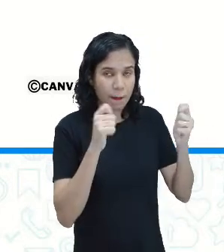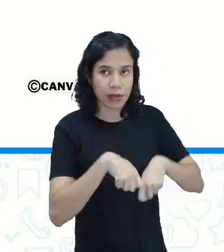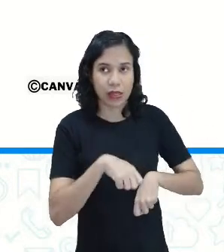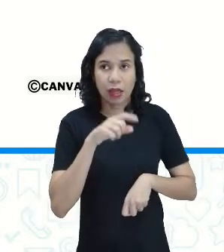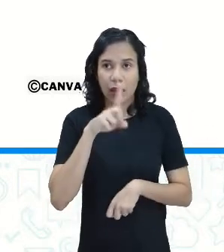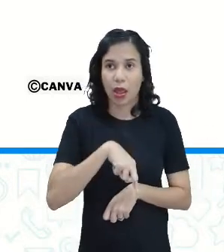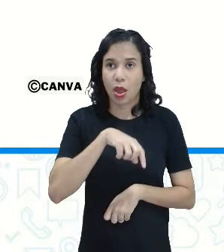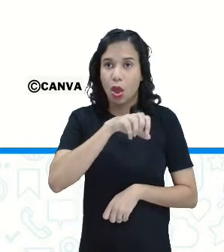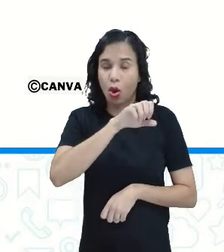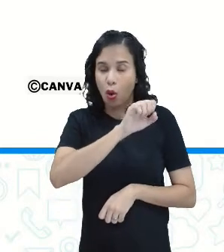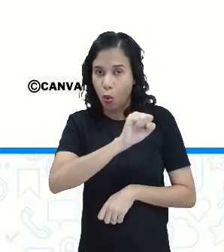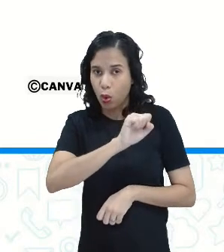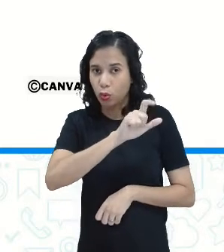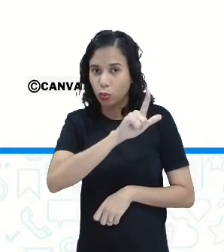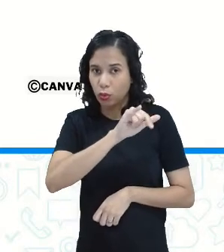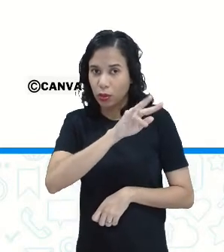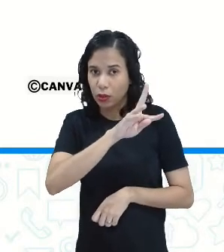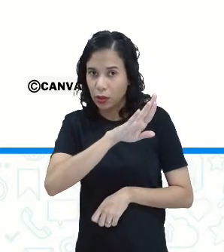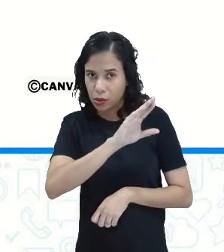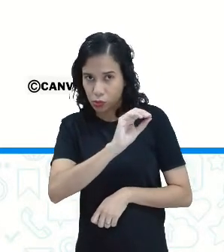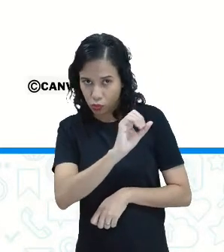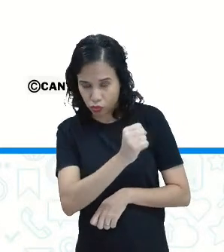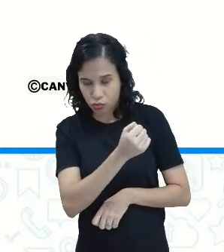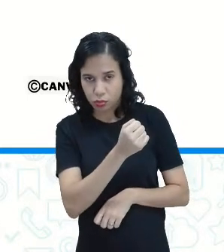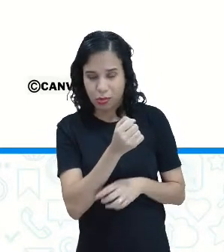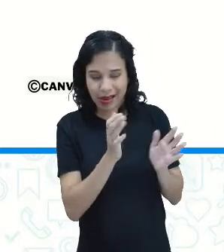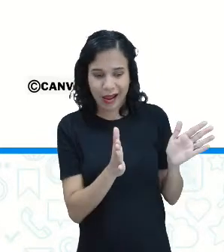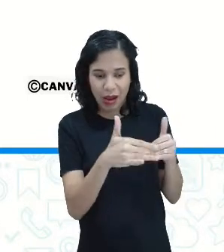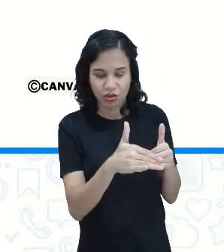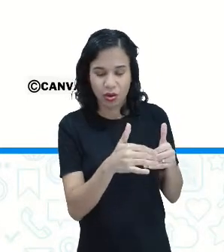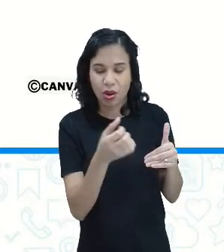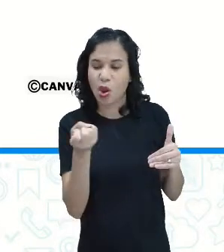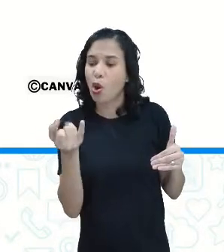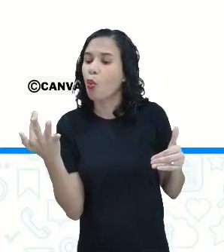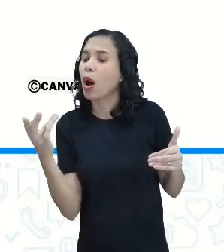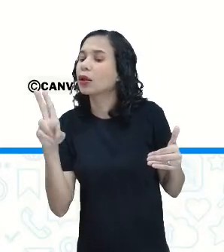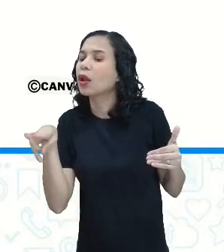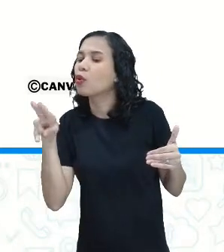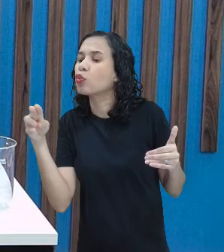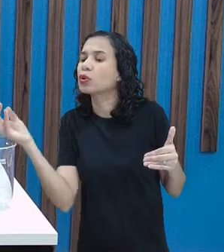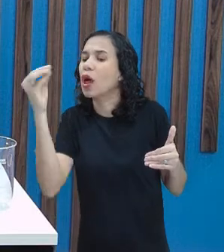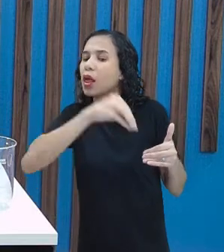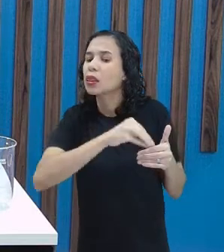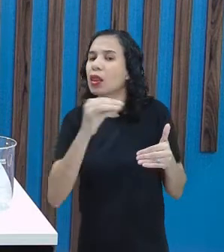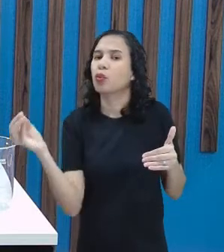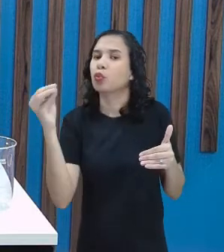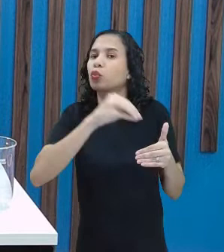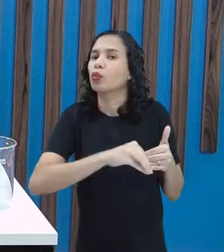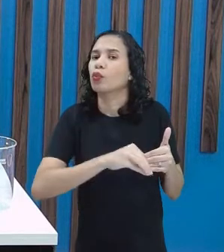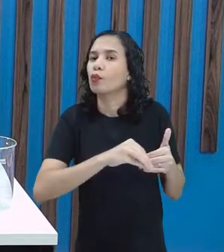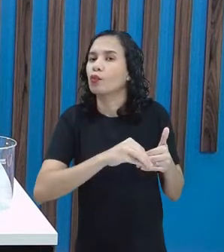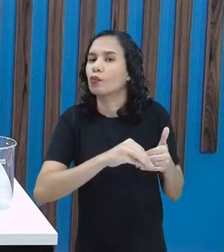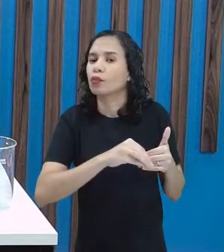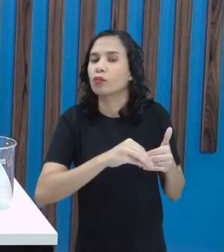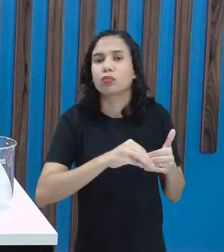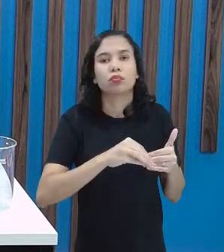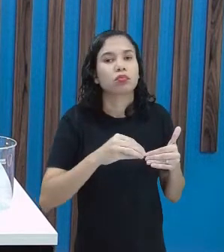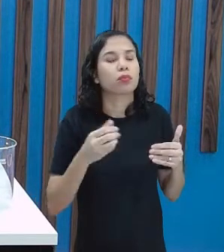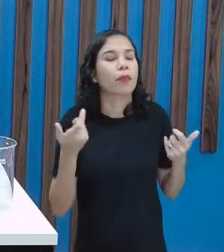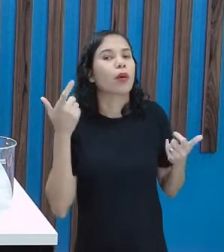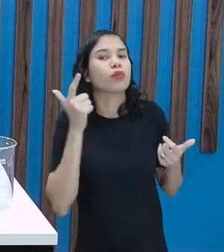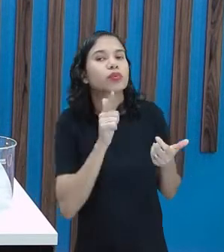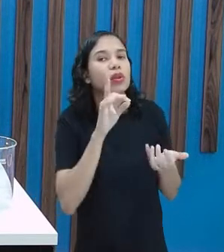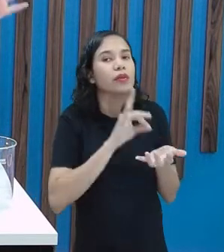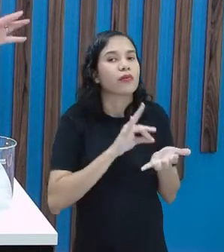para oito litros. Quais dessas garrafas aí ele pode levar para que comporte